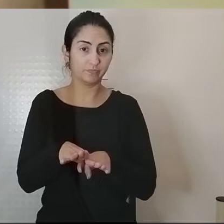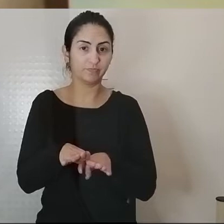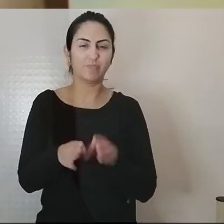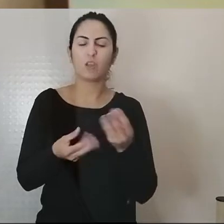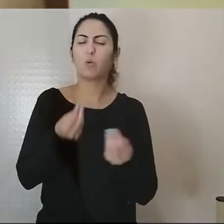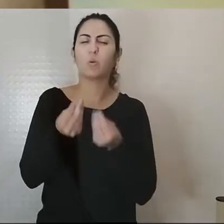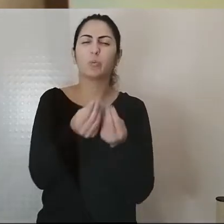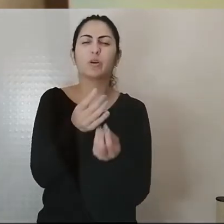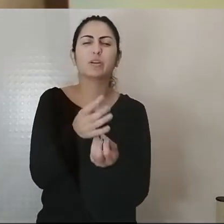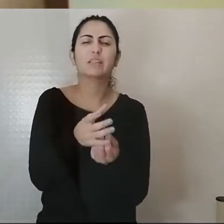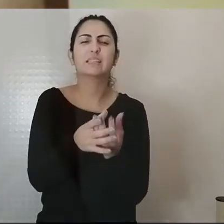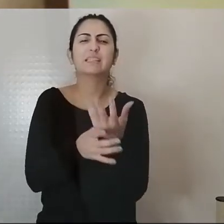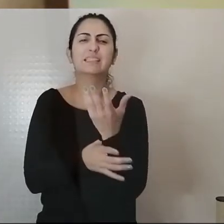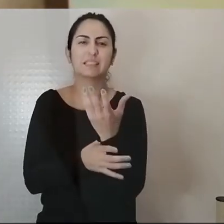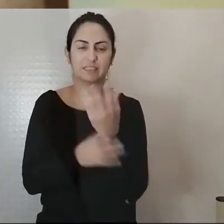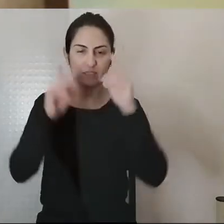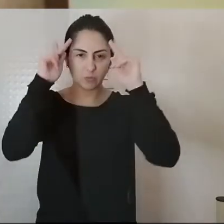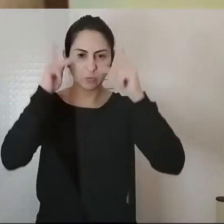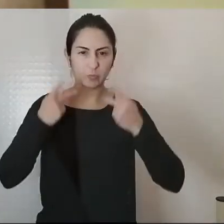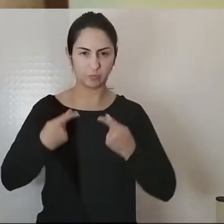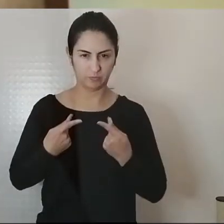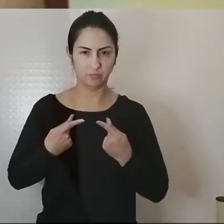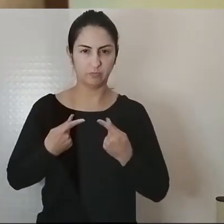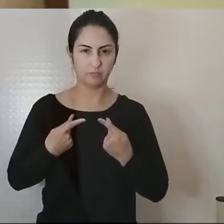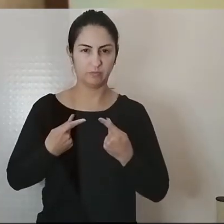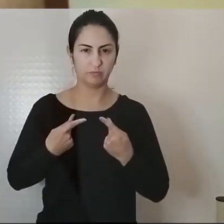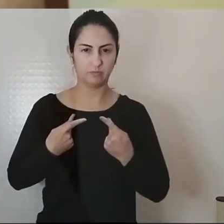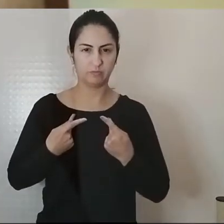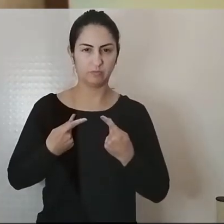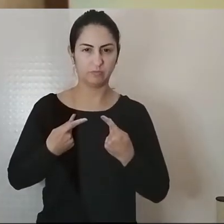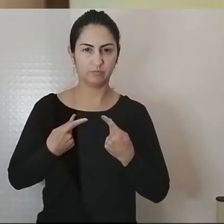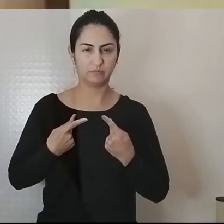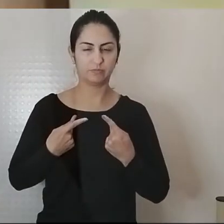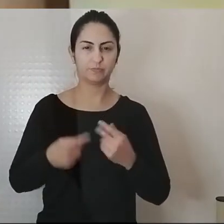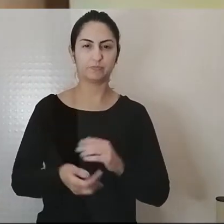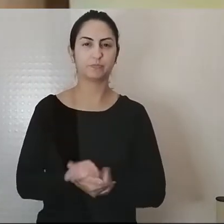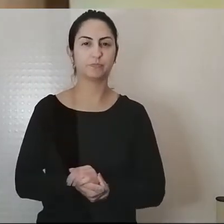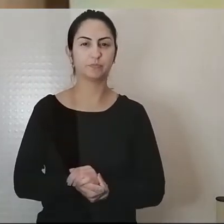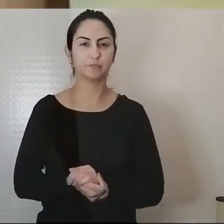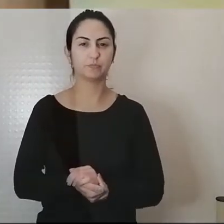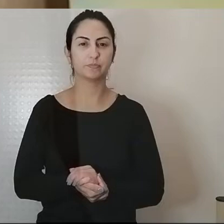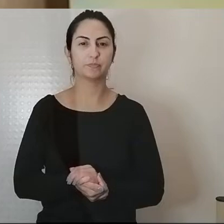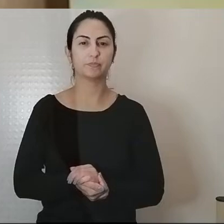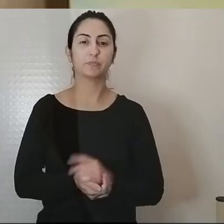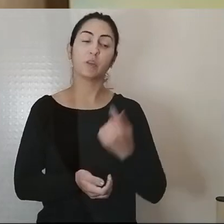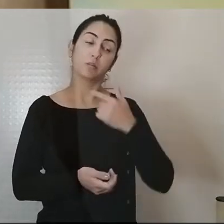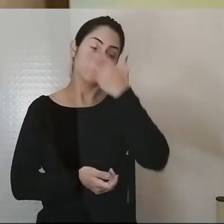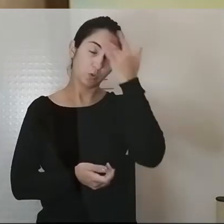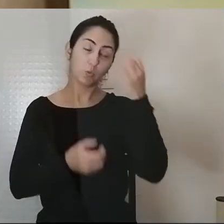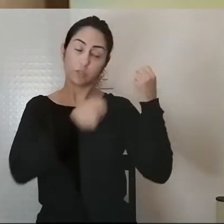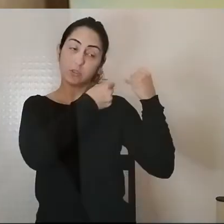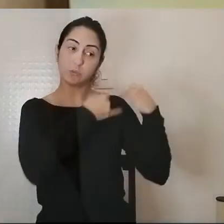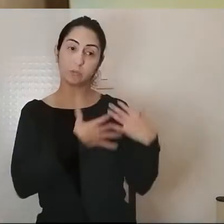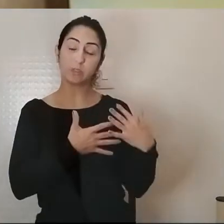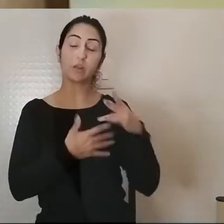construção do ser humano, alguns dos meus interlocutores dizem que o ser humano, a construção